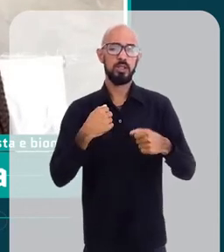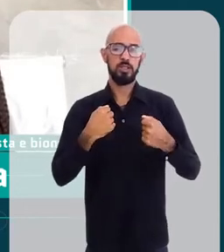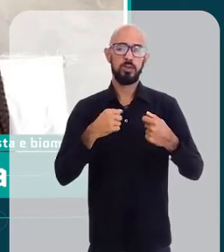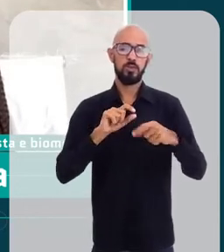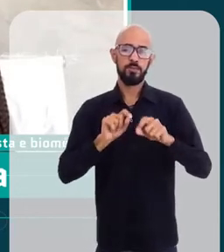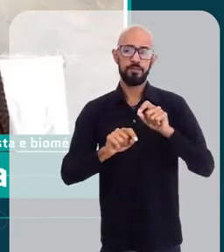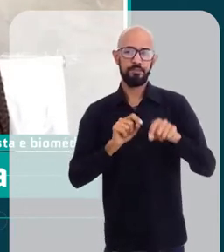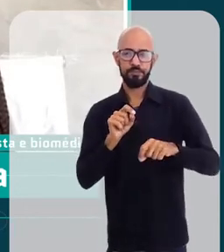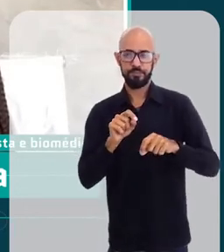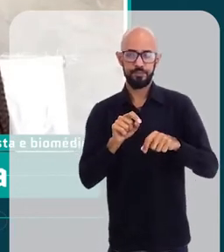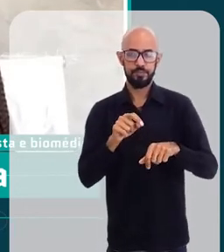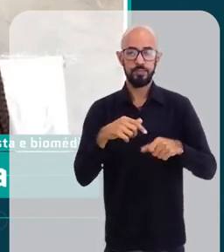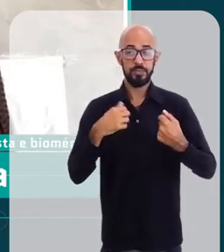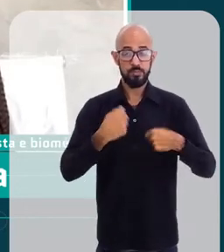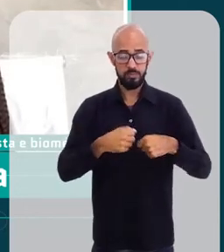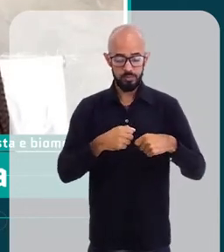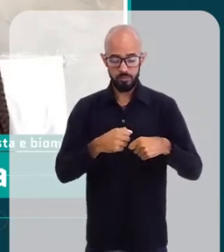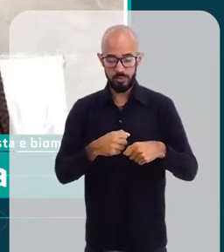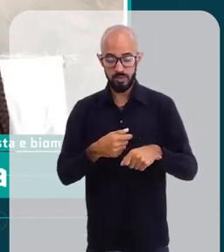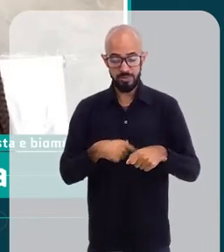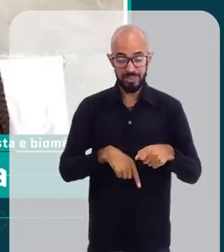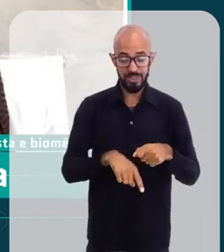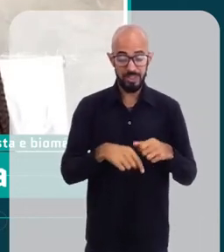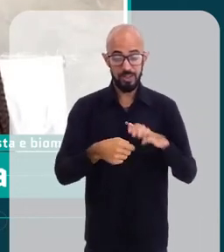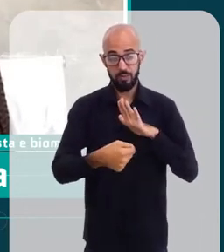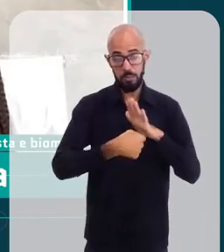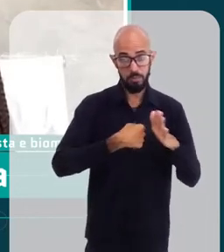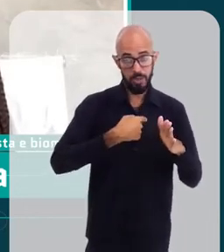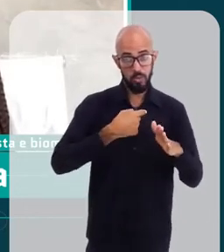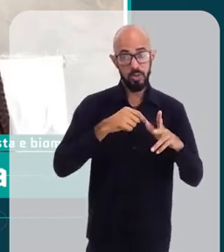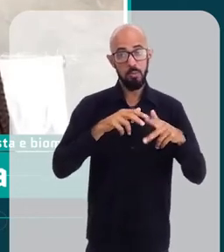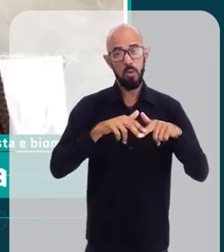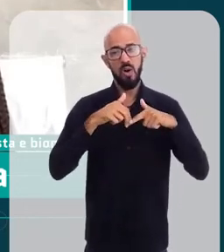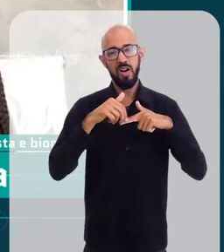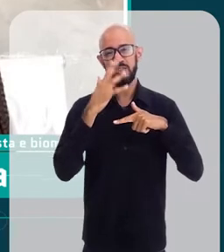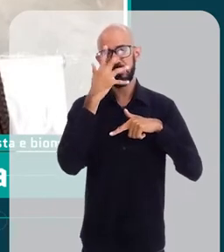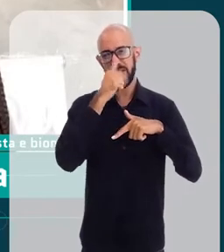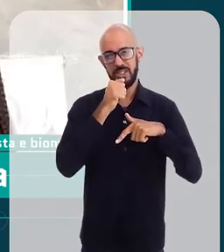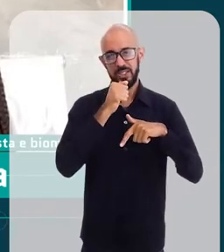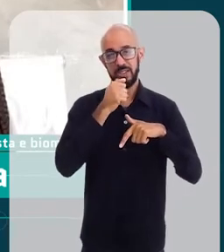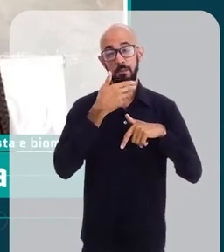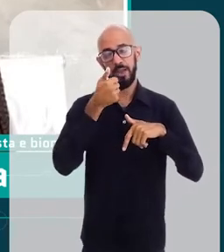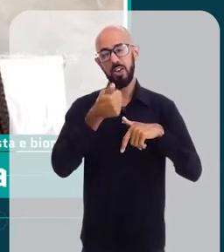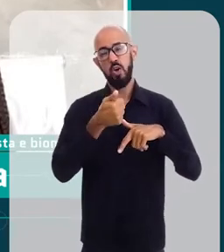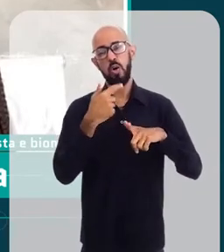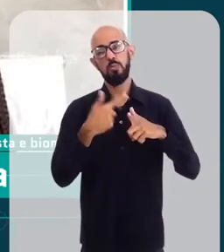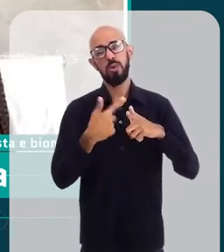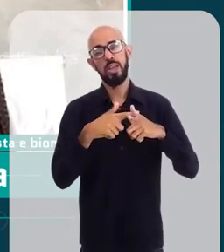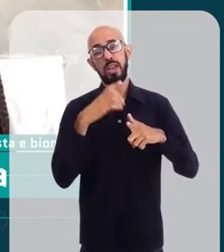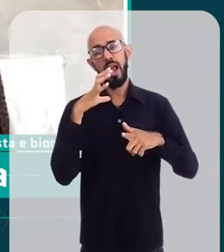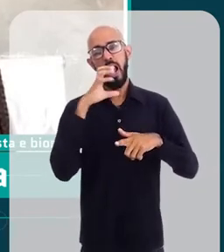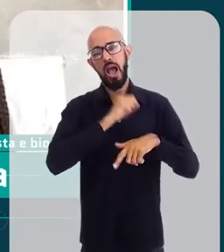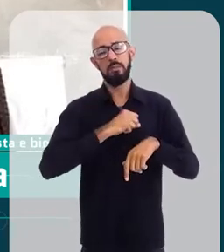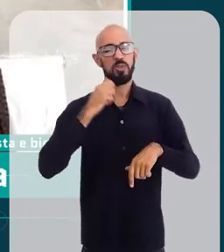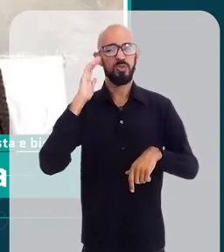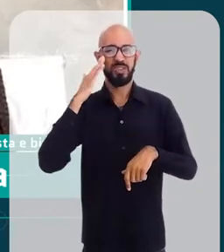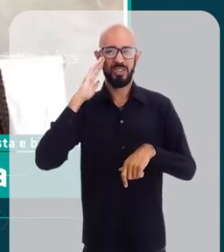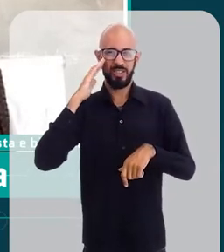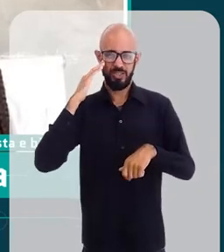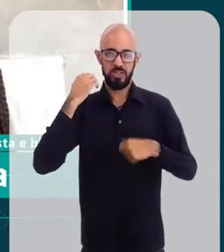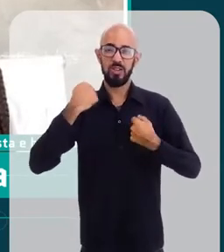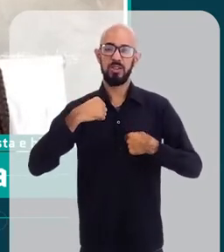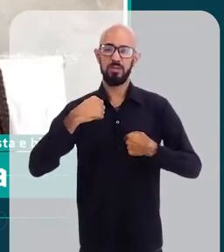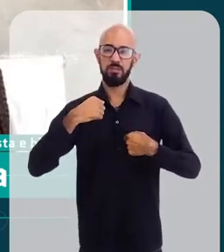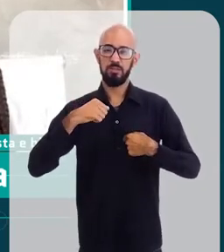vai com a busca da estética, é muito melhor a orientação, porque ele pega rápido para ele aquele